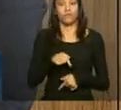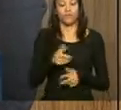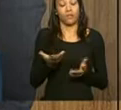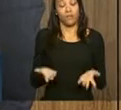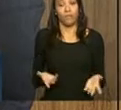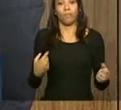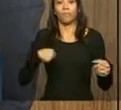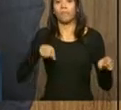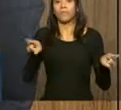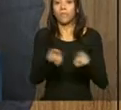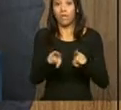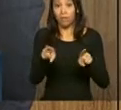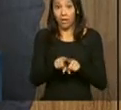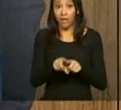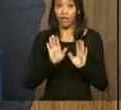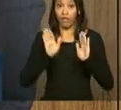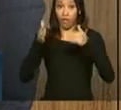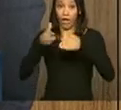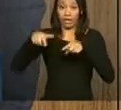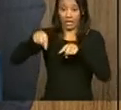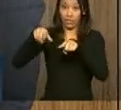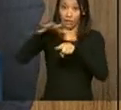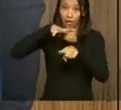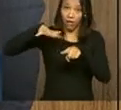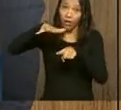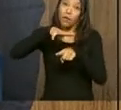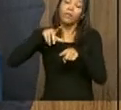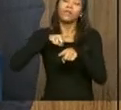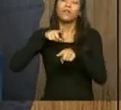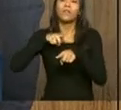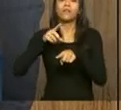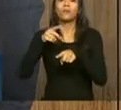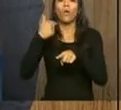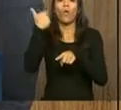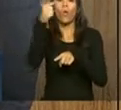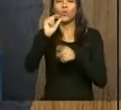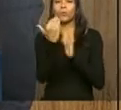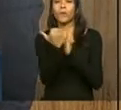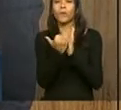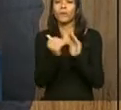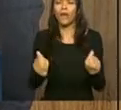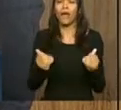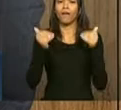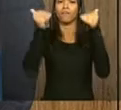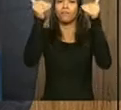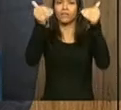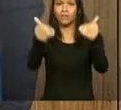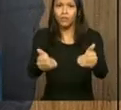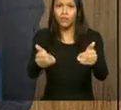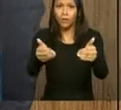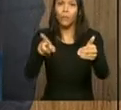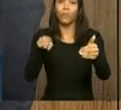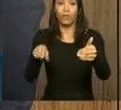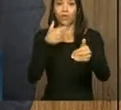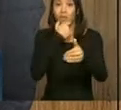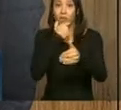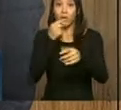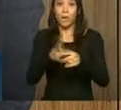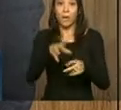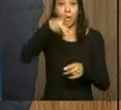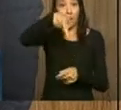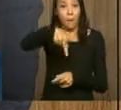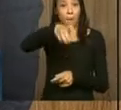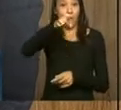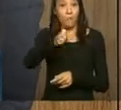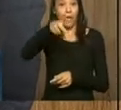Também nessa área avançou bastante o programa que é na sigla chamada BEPS, inglês, Base Erosion